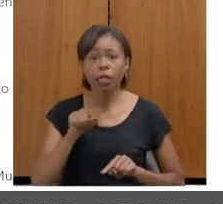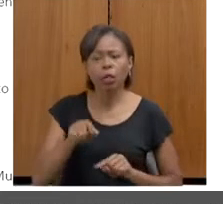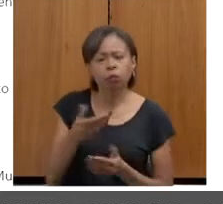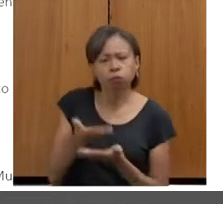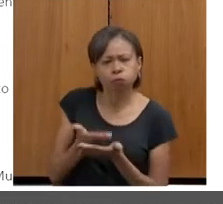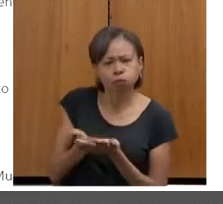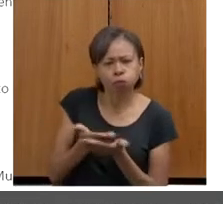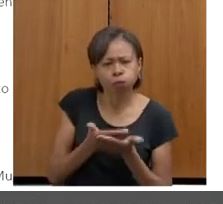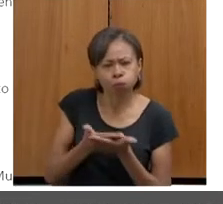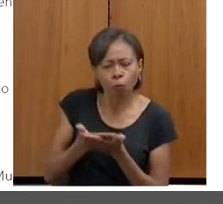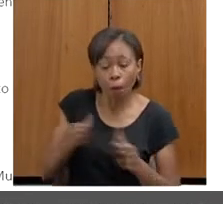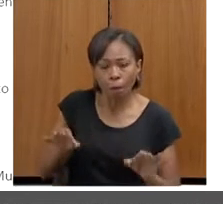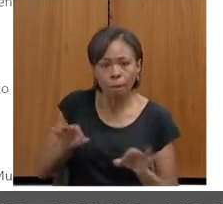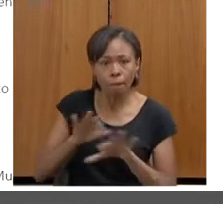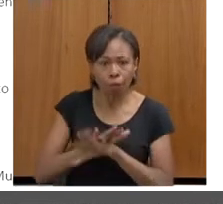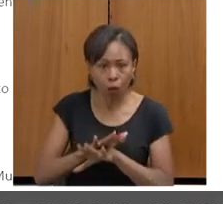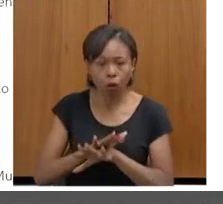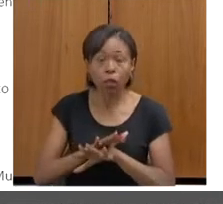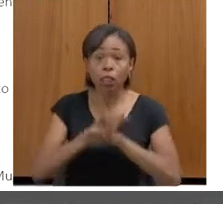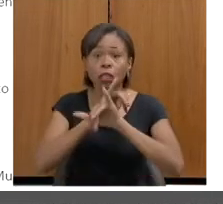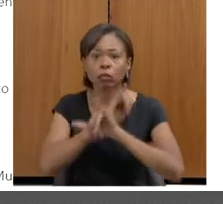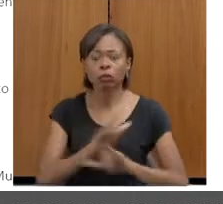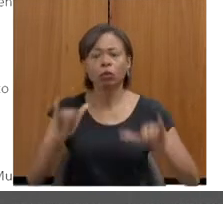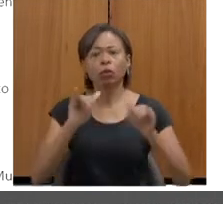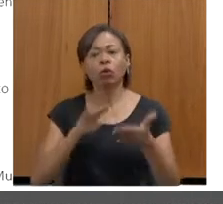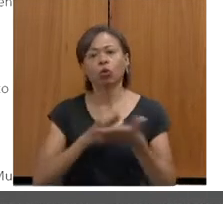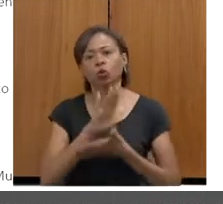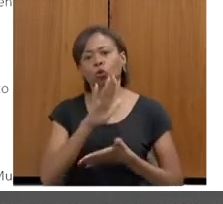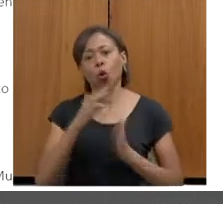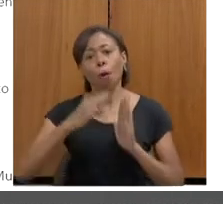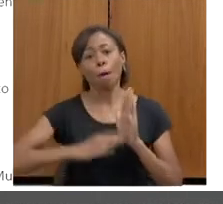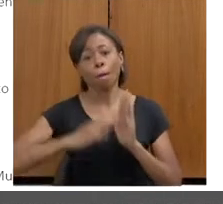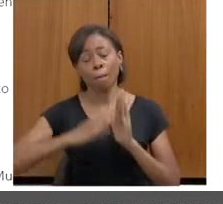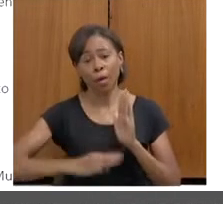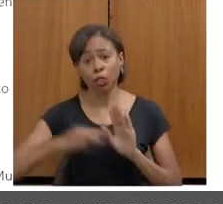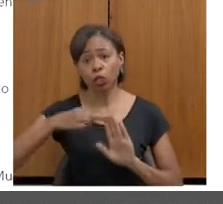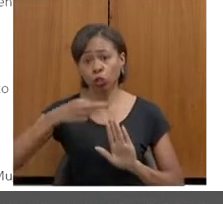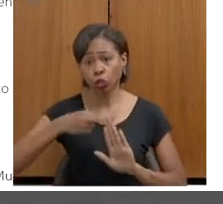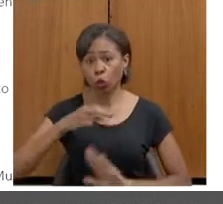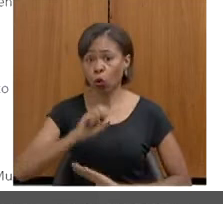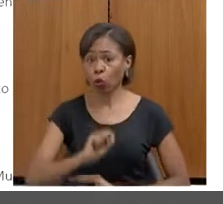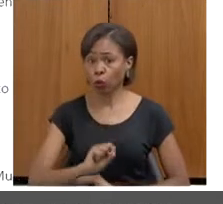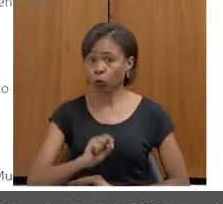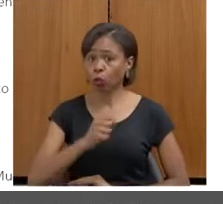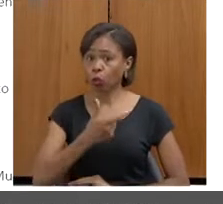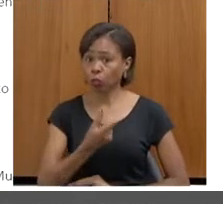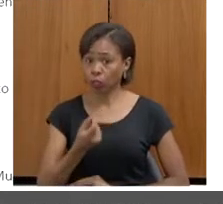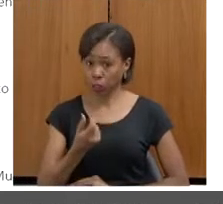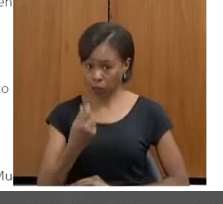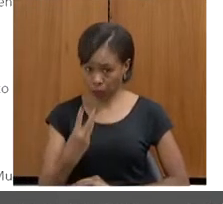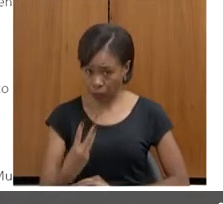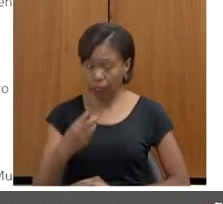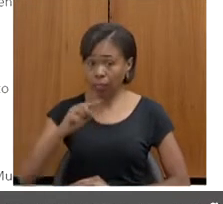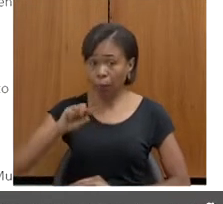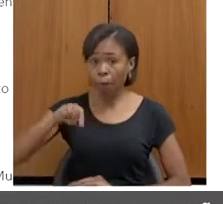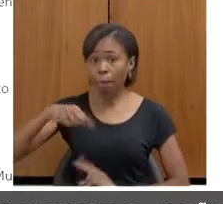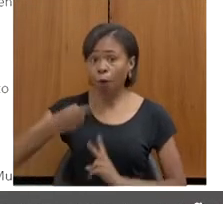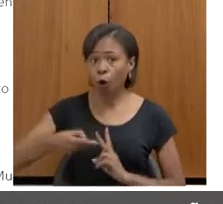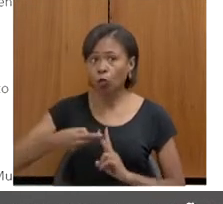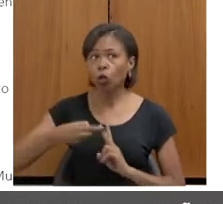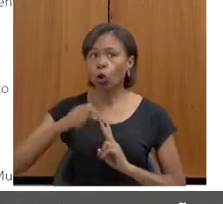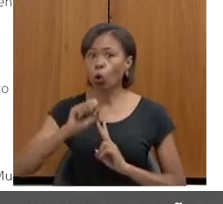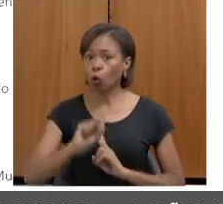nós publicamos o método da classificação das delegacias pela resolução 8.203, e, na sequência, a resolução 8